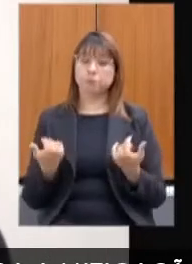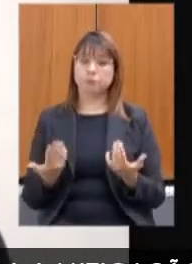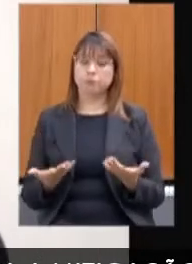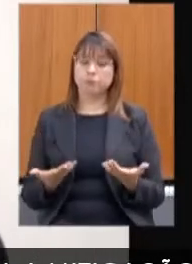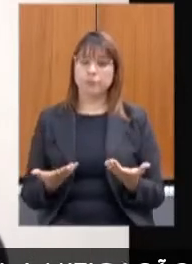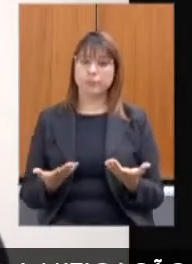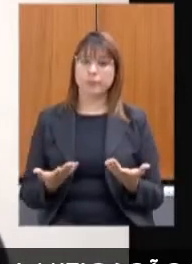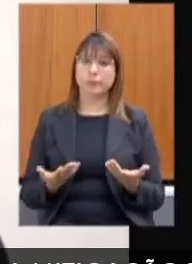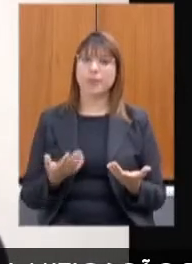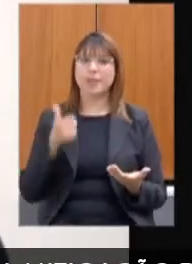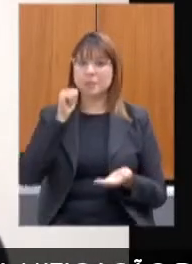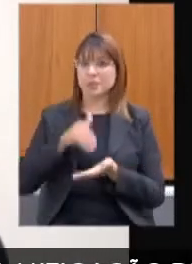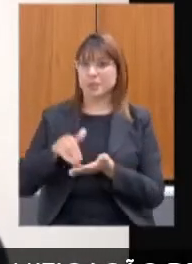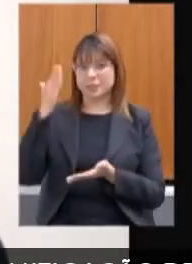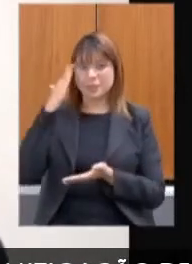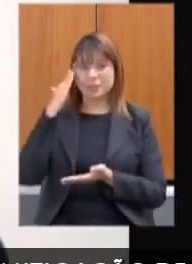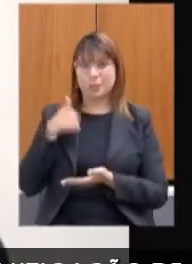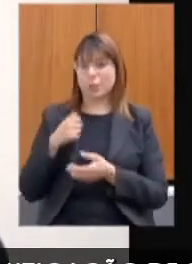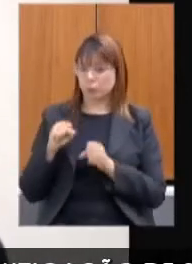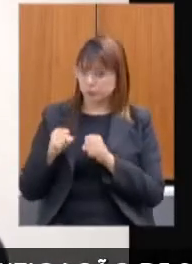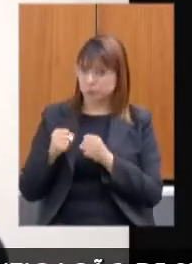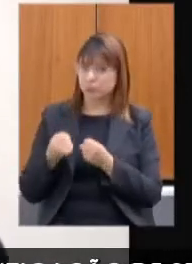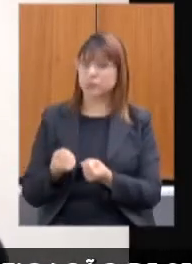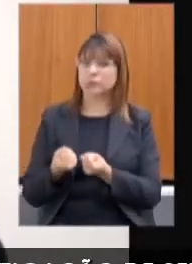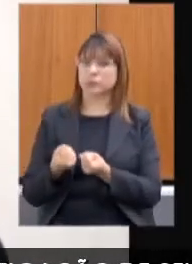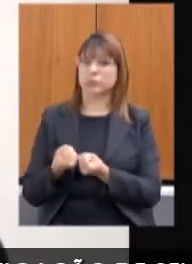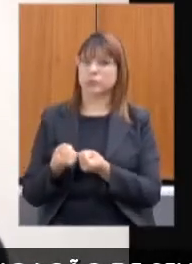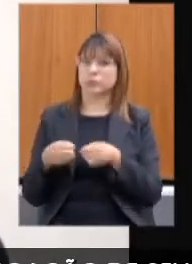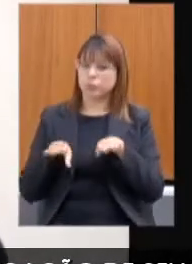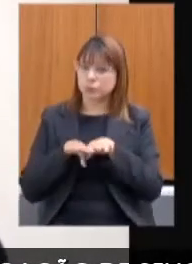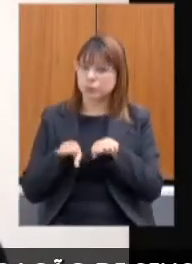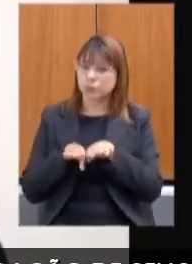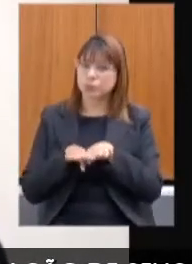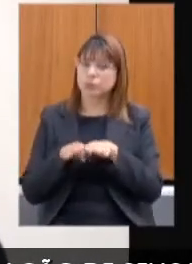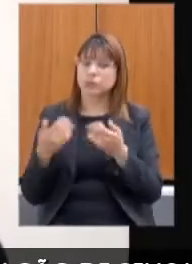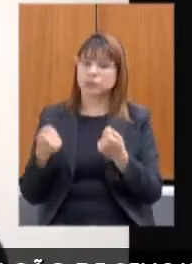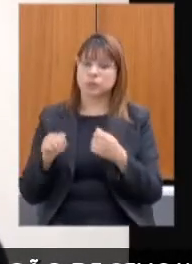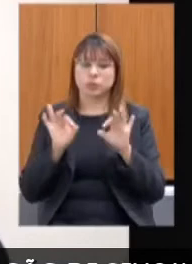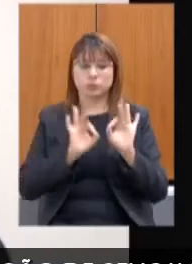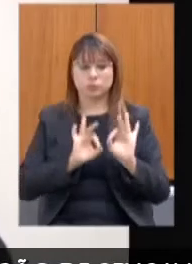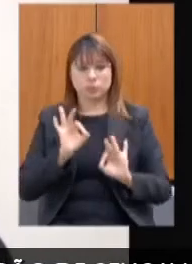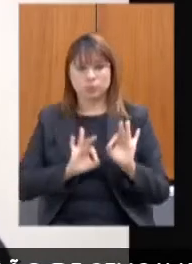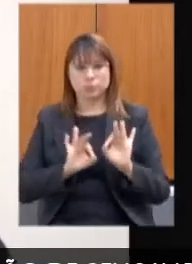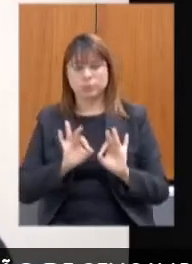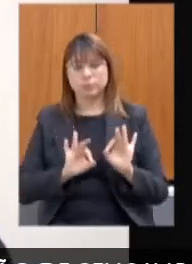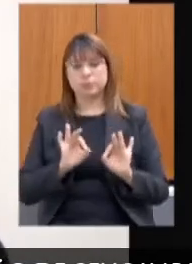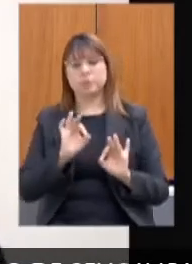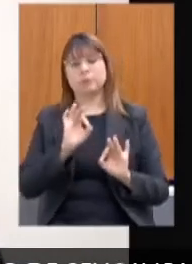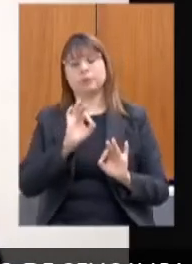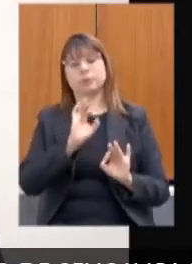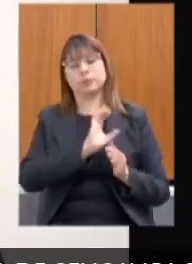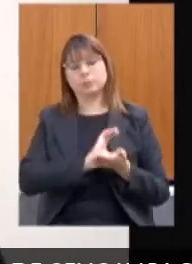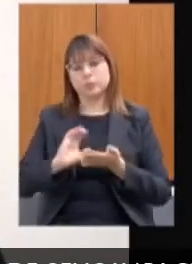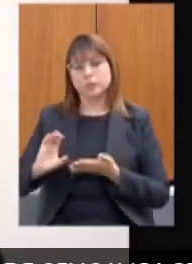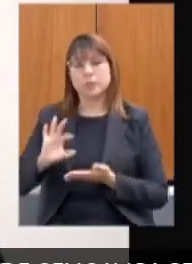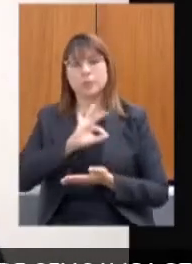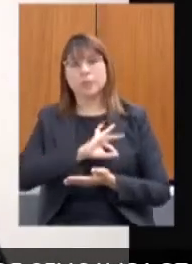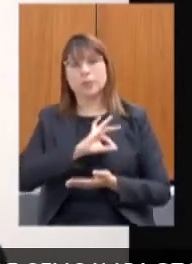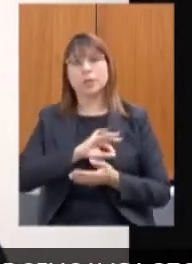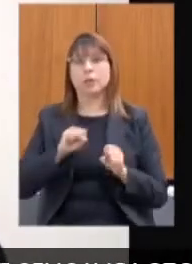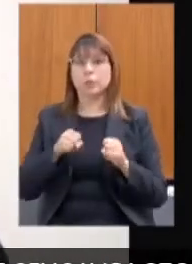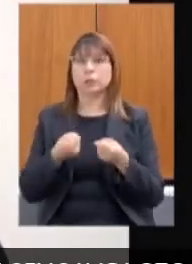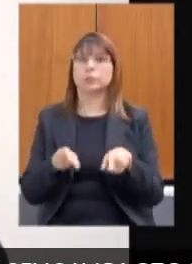a secretária sabe, eu sou um defensor da compatibilização de programas de transferência de renda com fortalecimento